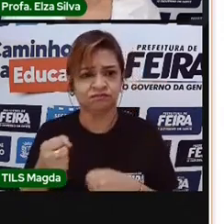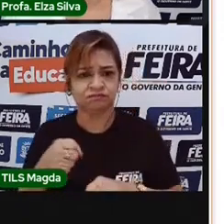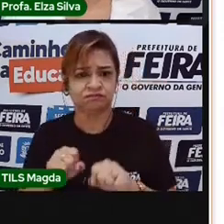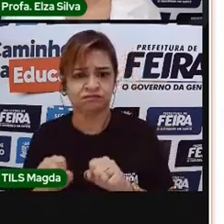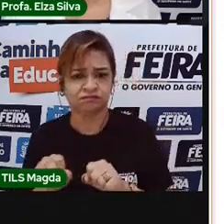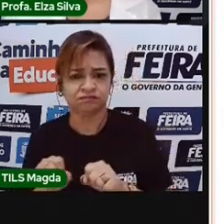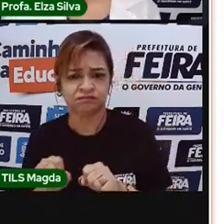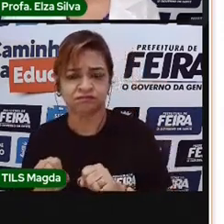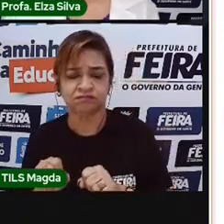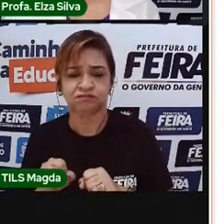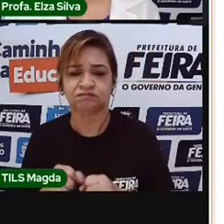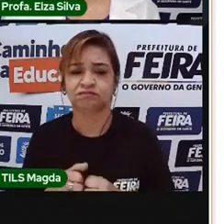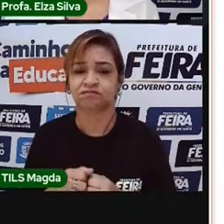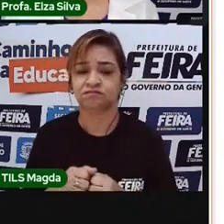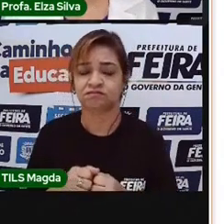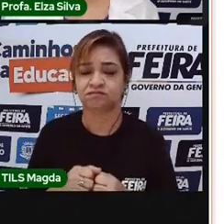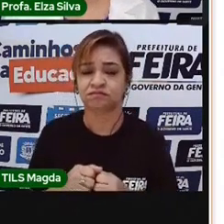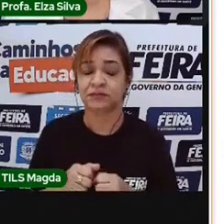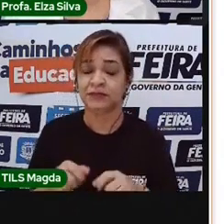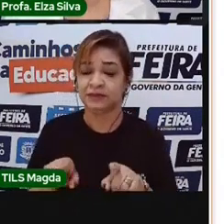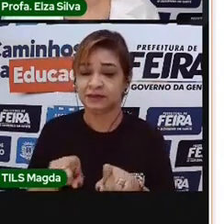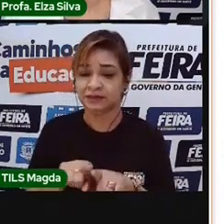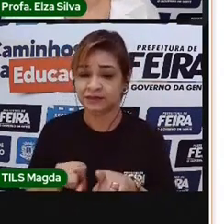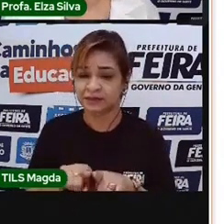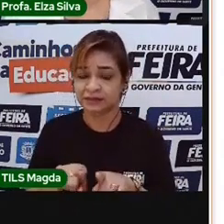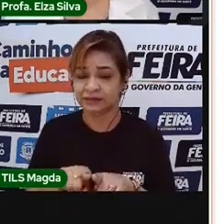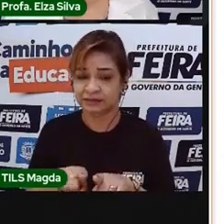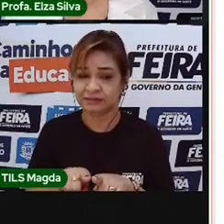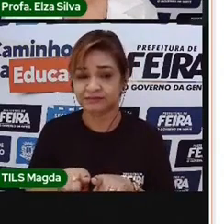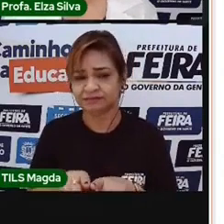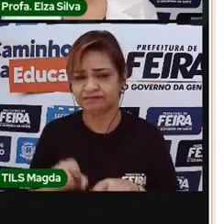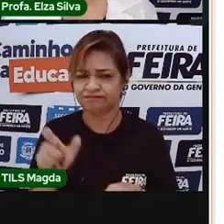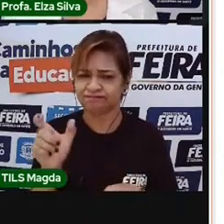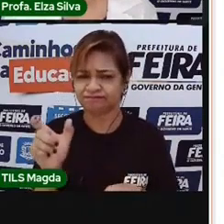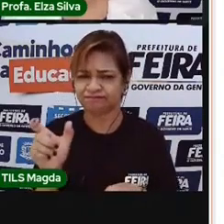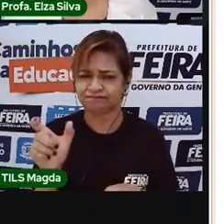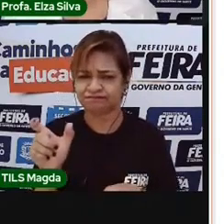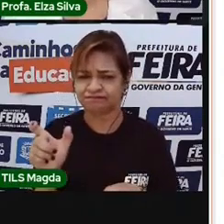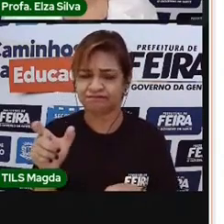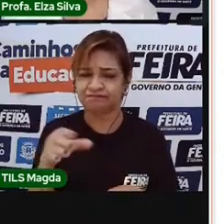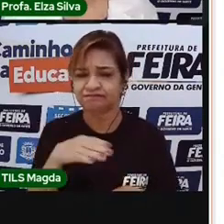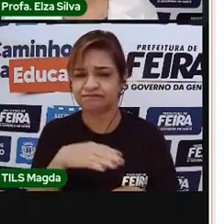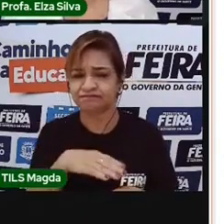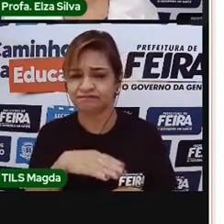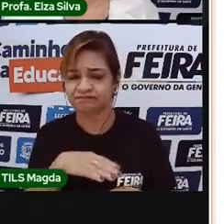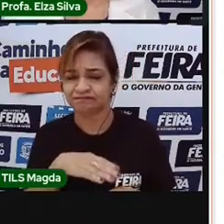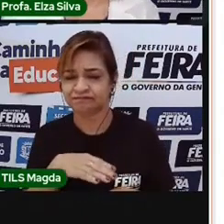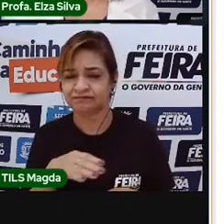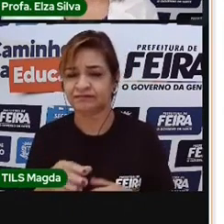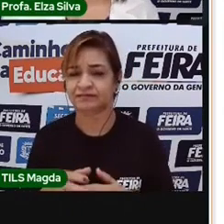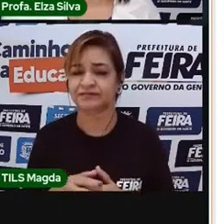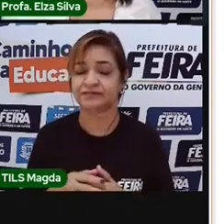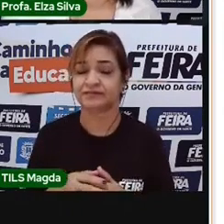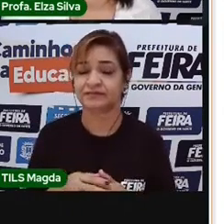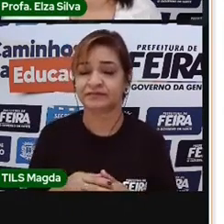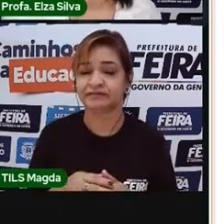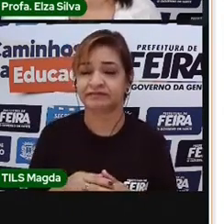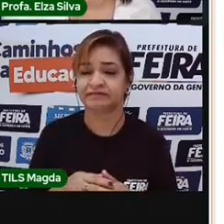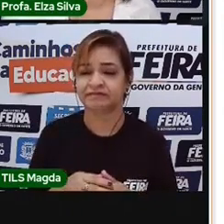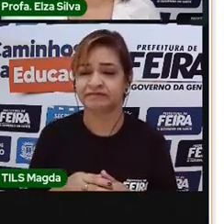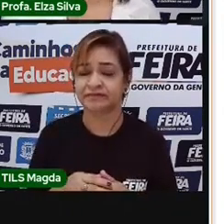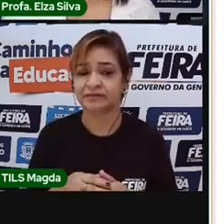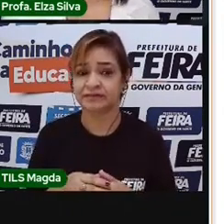Nocaut também nós temos a palavra portuguesada, Nocaut. E no campo da